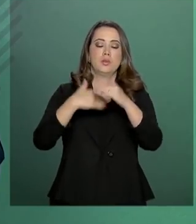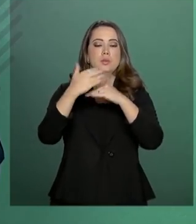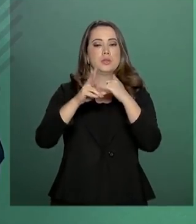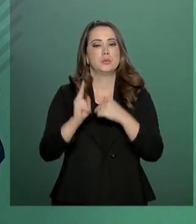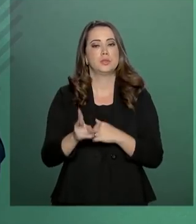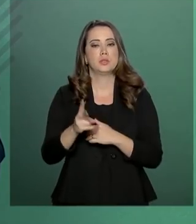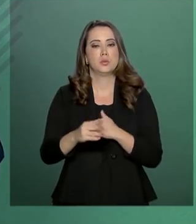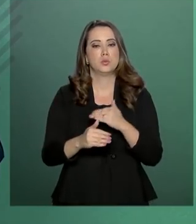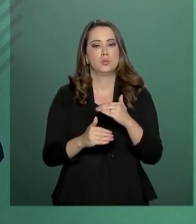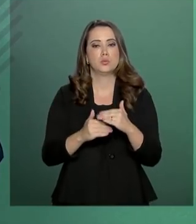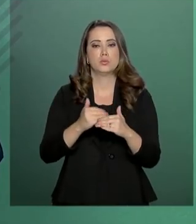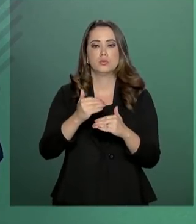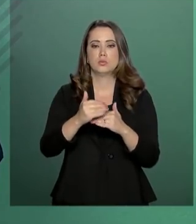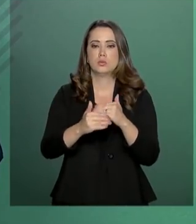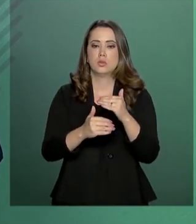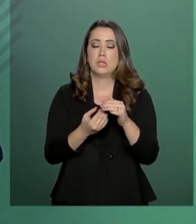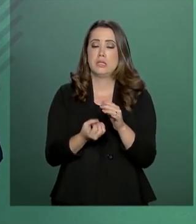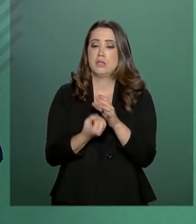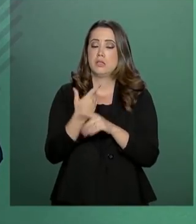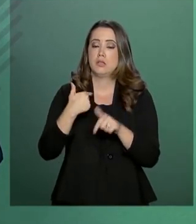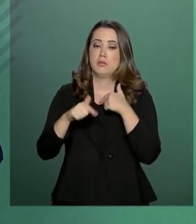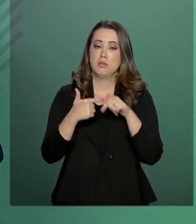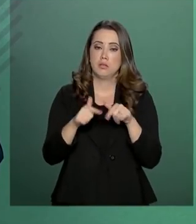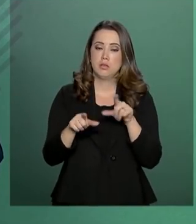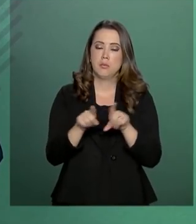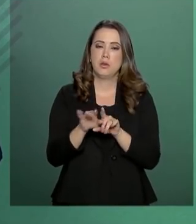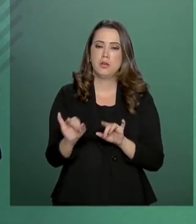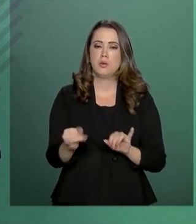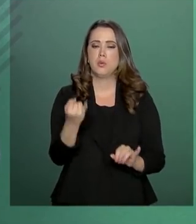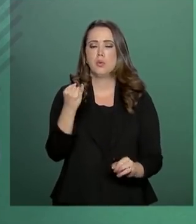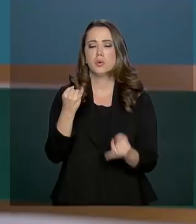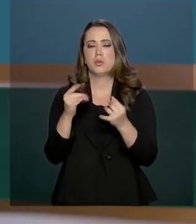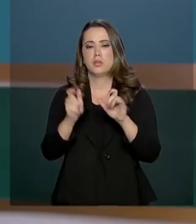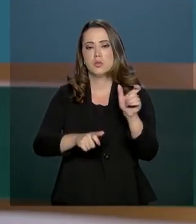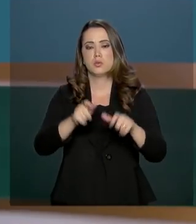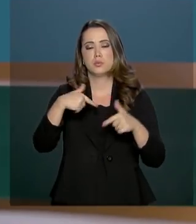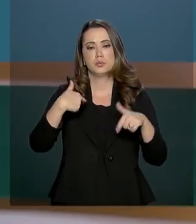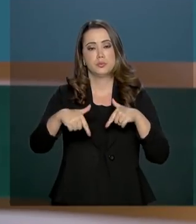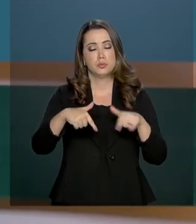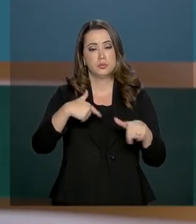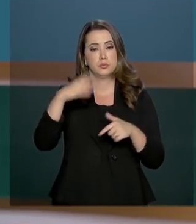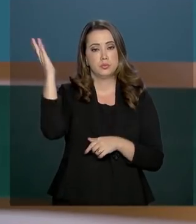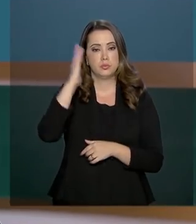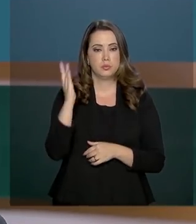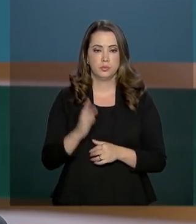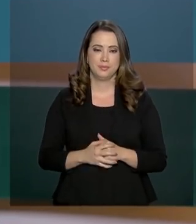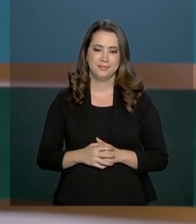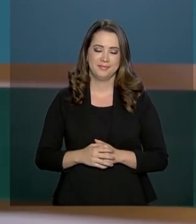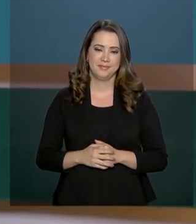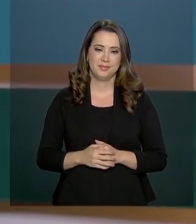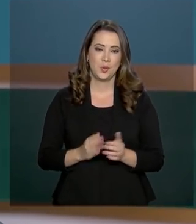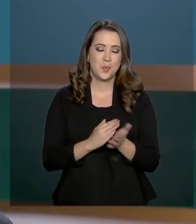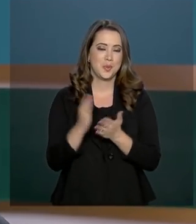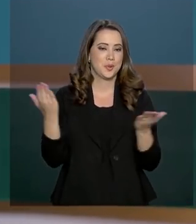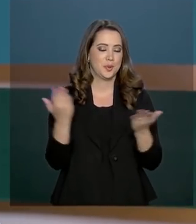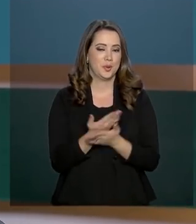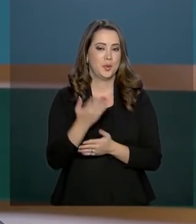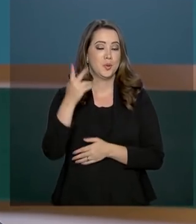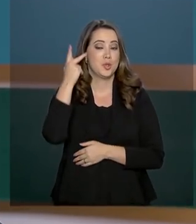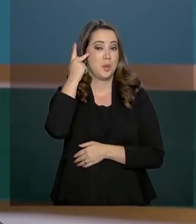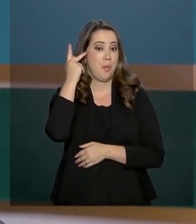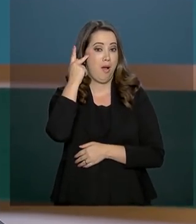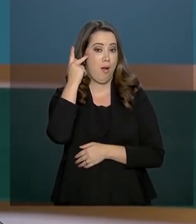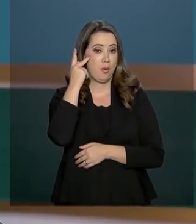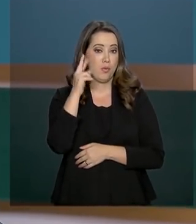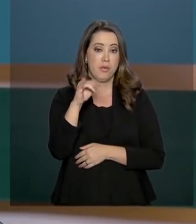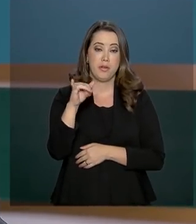contínuo, gerando empregos e oportunidades aos brasileiros. Começou hoje em Ribeirão Preto, interior de São